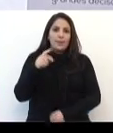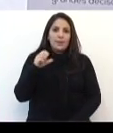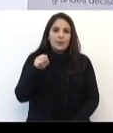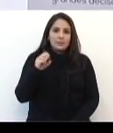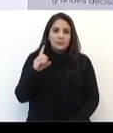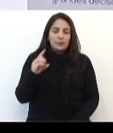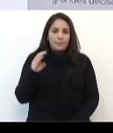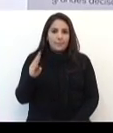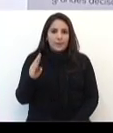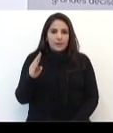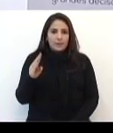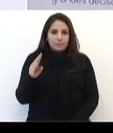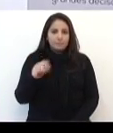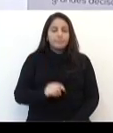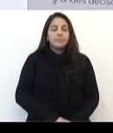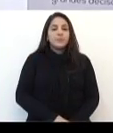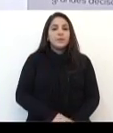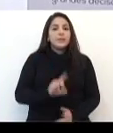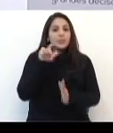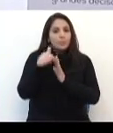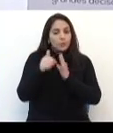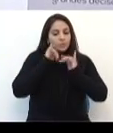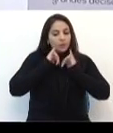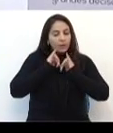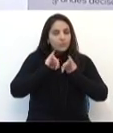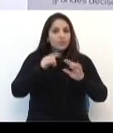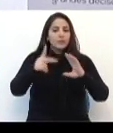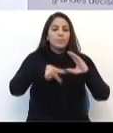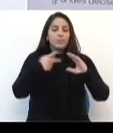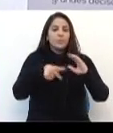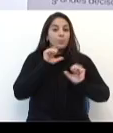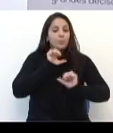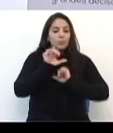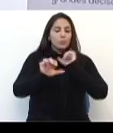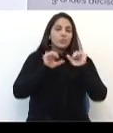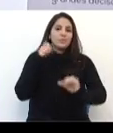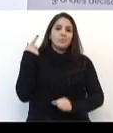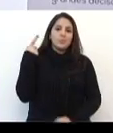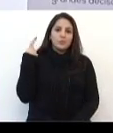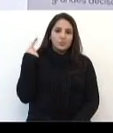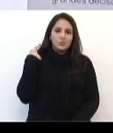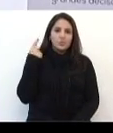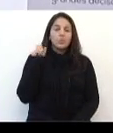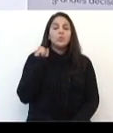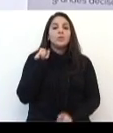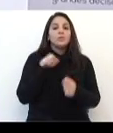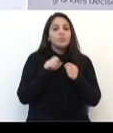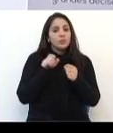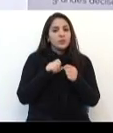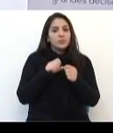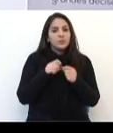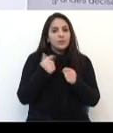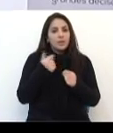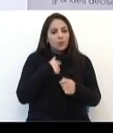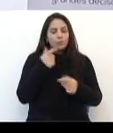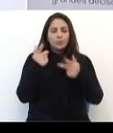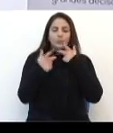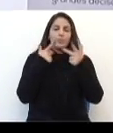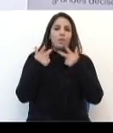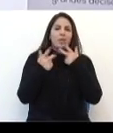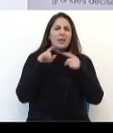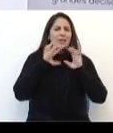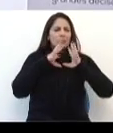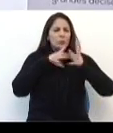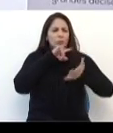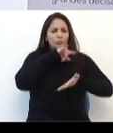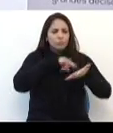à Câmara de Vereadores da minha mudança para o PSDB. Então, o que estava a meu alcance, eu não estou falando, isso é